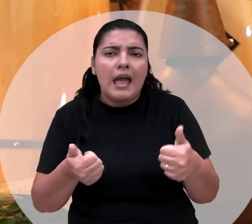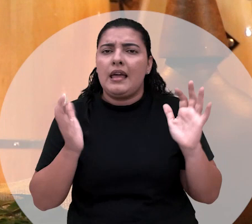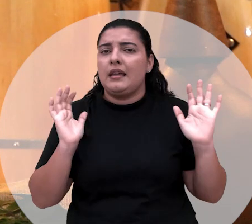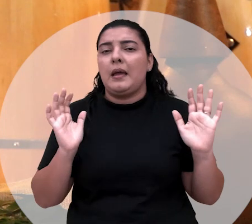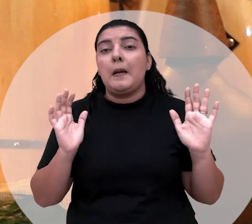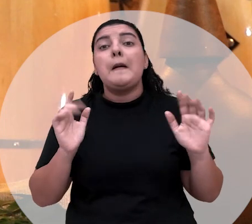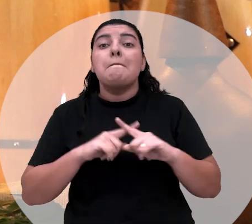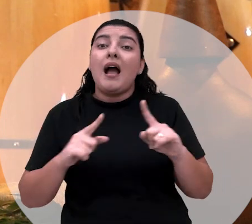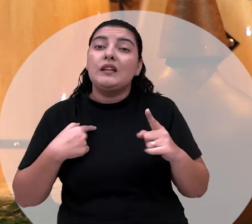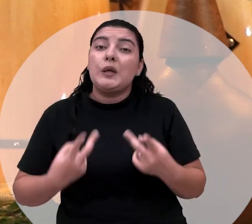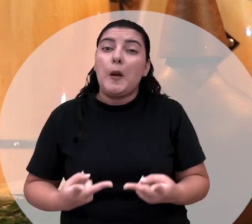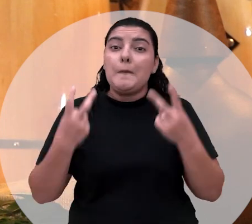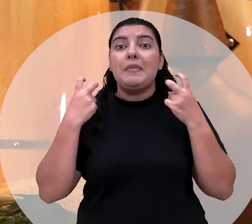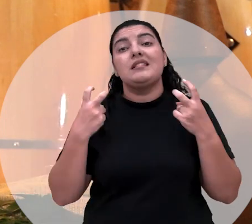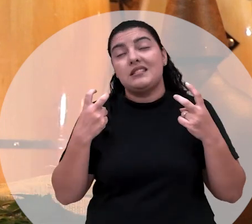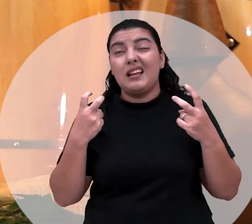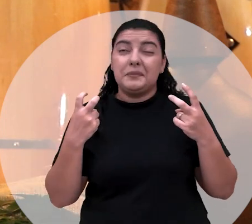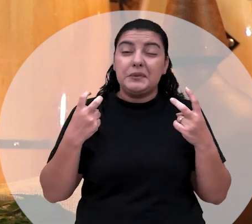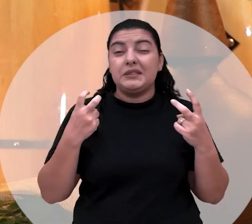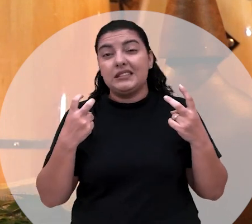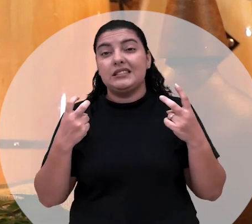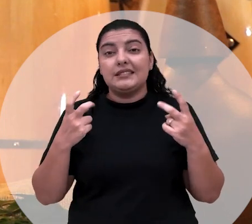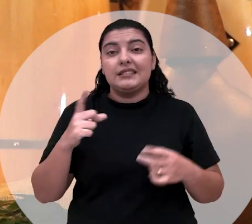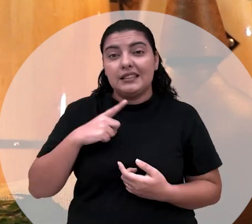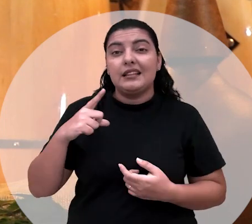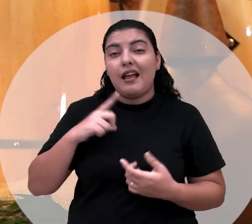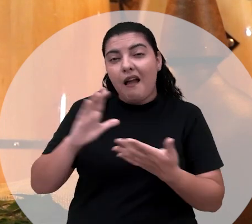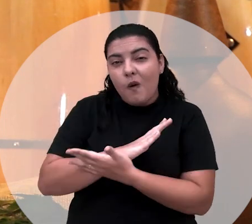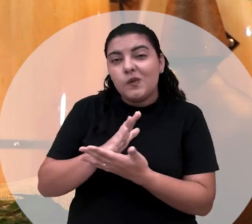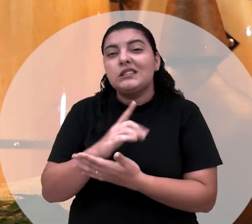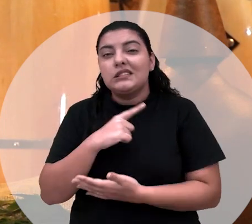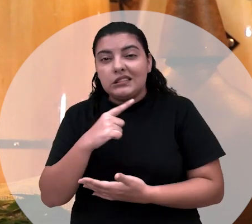noto que, mesmo que a gente se dê bem, eu noto que existe aquela...